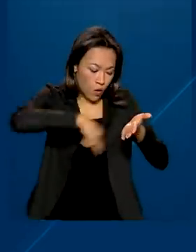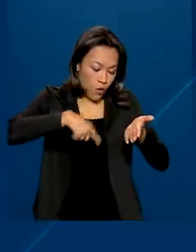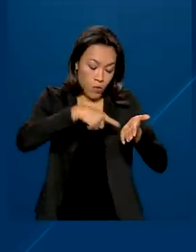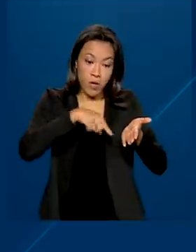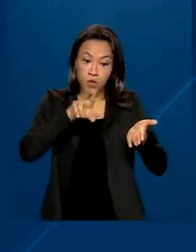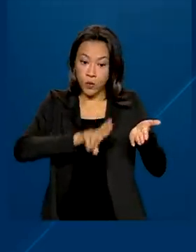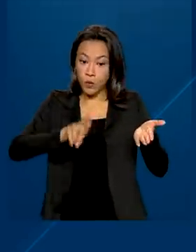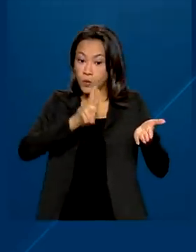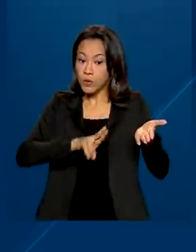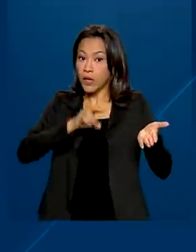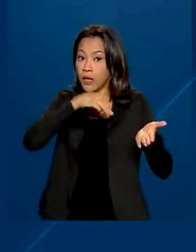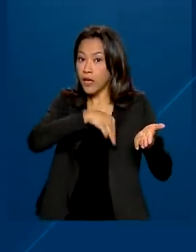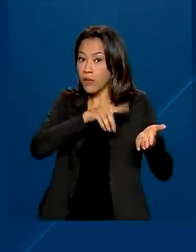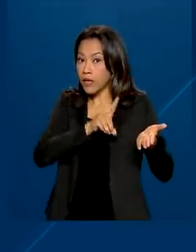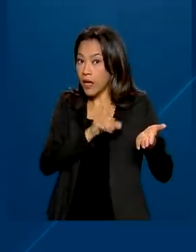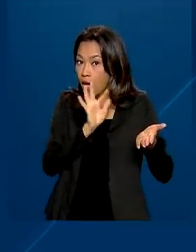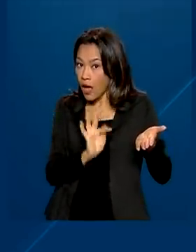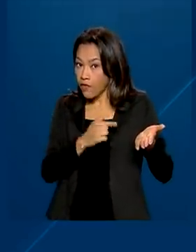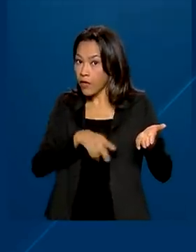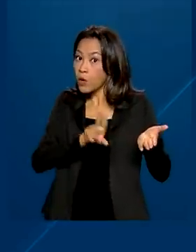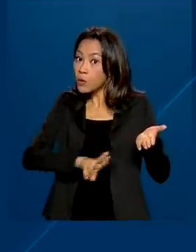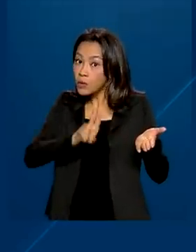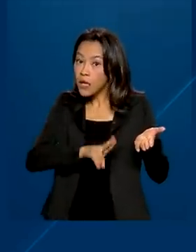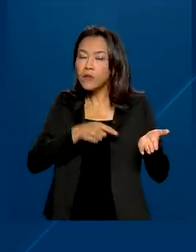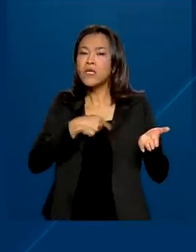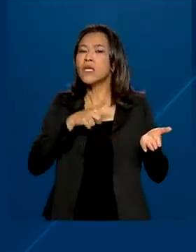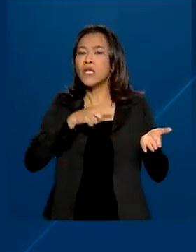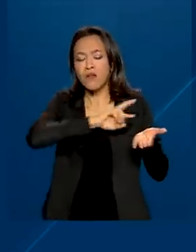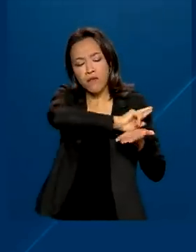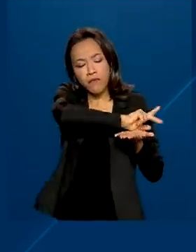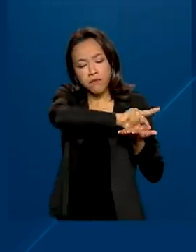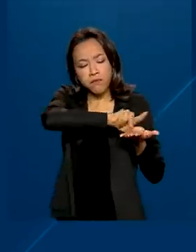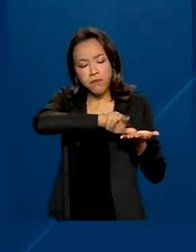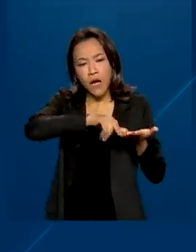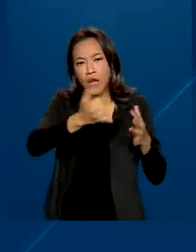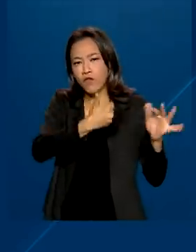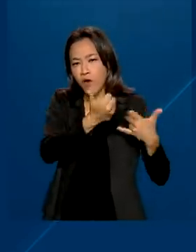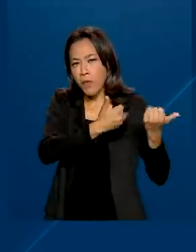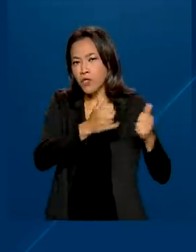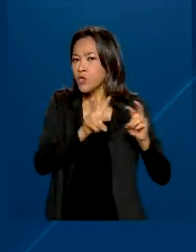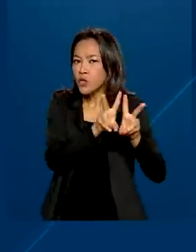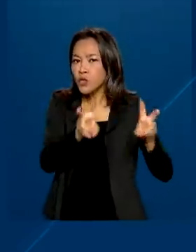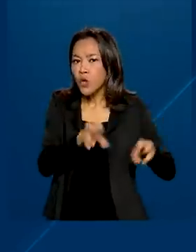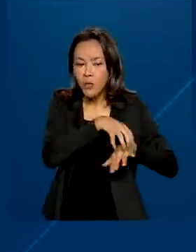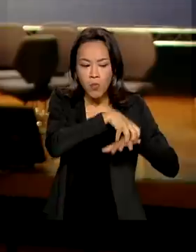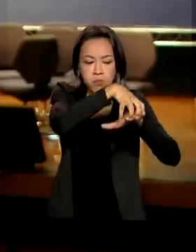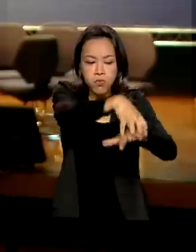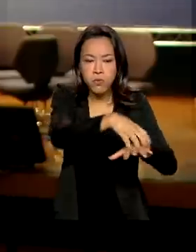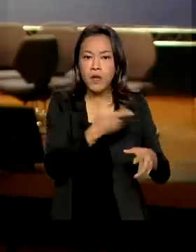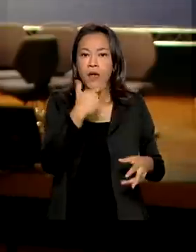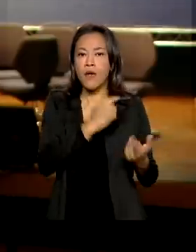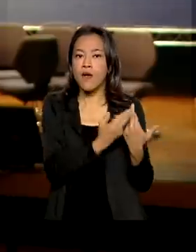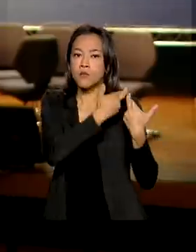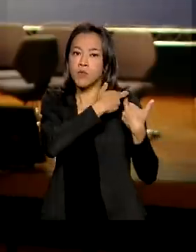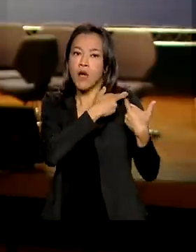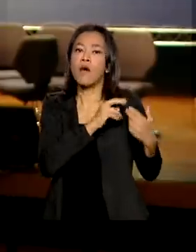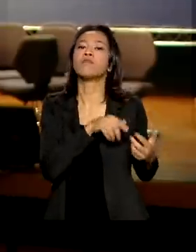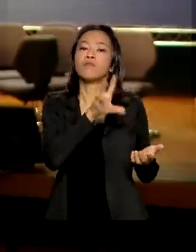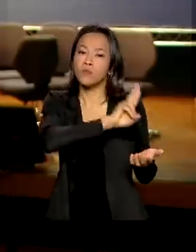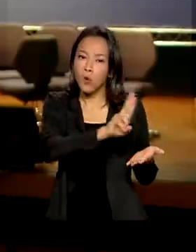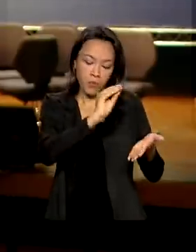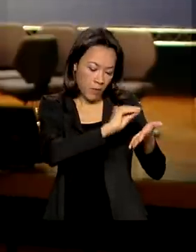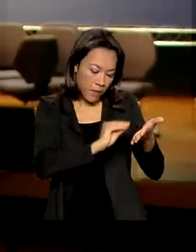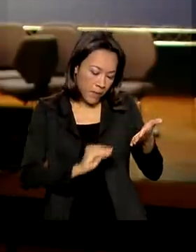utilizado pelas empresas do ramo que armazena informações sobre a carga e os responsáveis pelo transporte. A amortização do